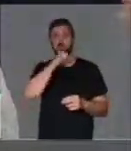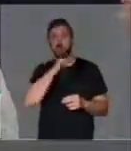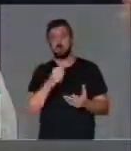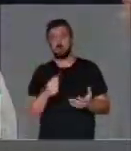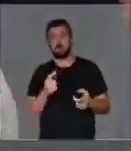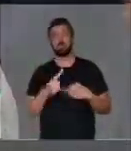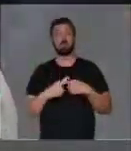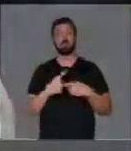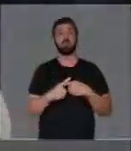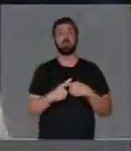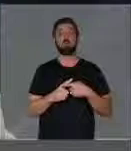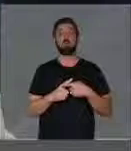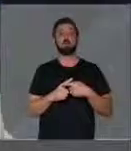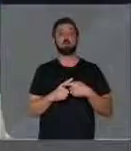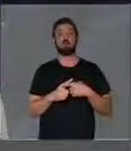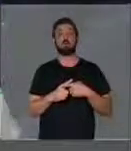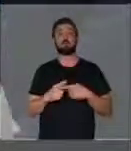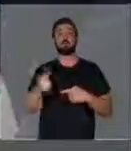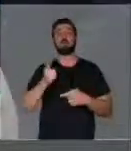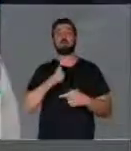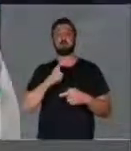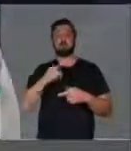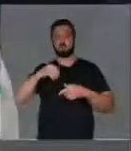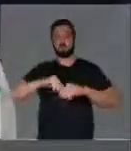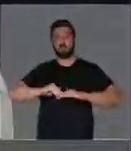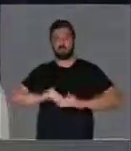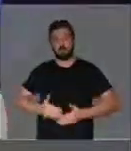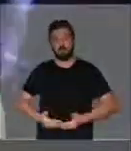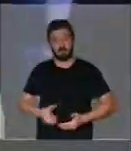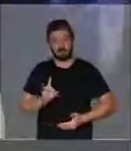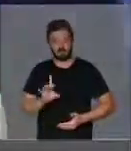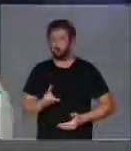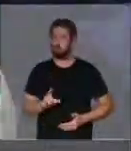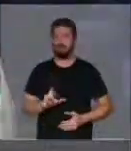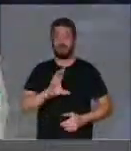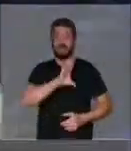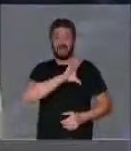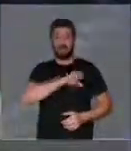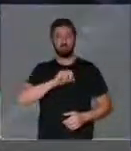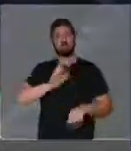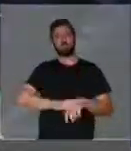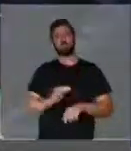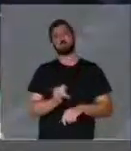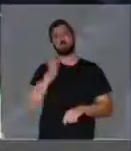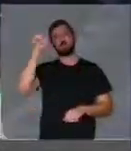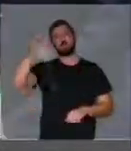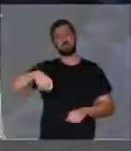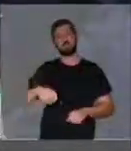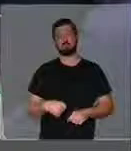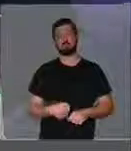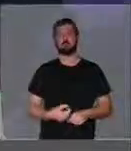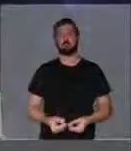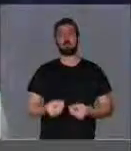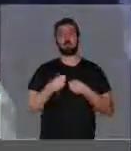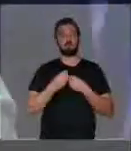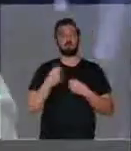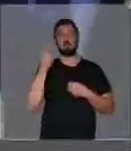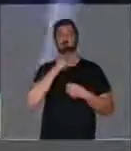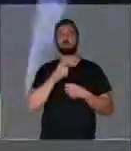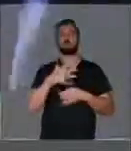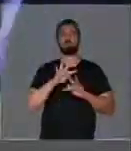porque estiveram em suas entranhas, mas a entranha do amor é aquilo que mais nos leva